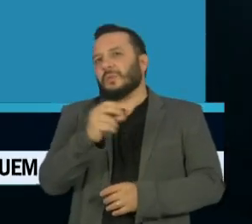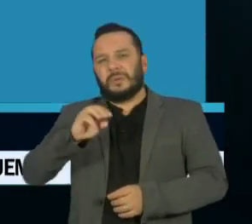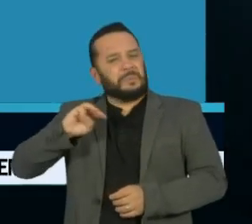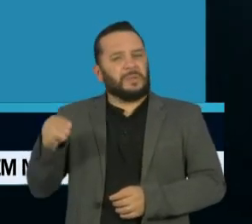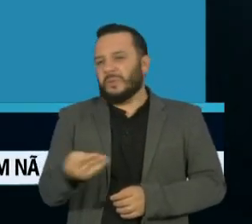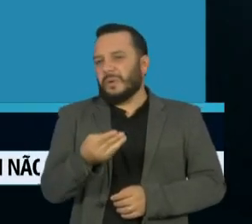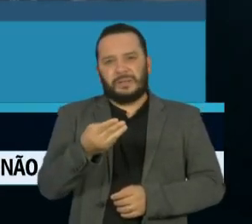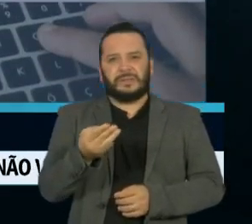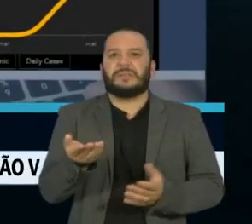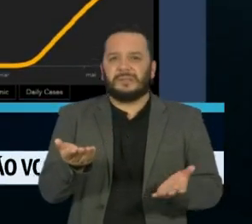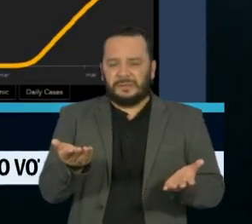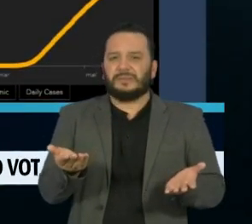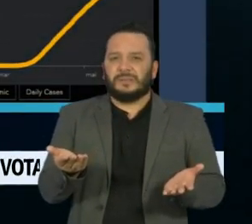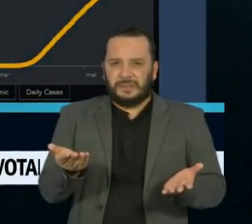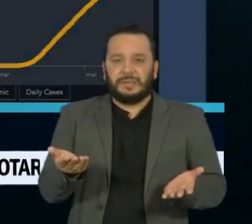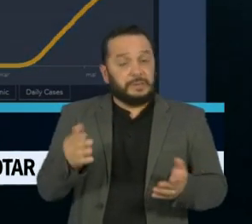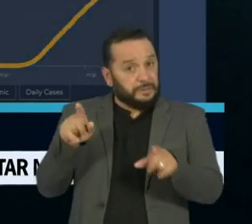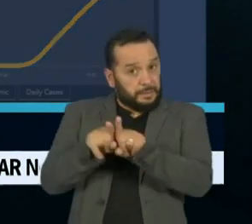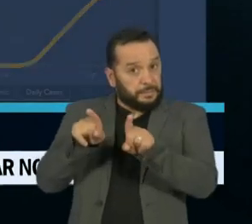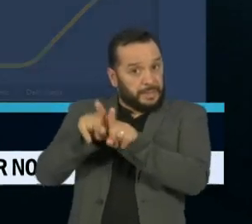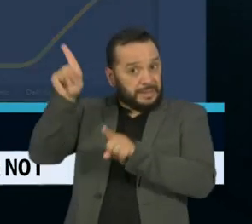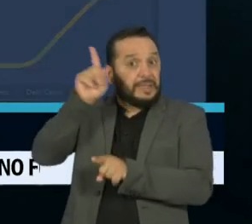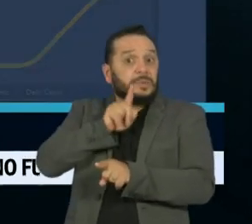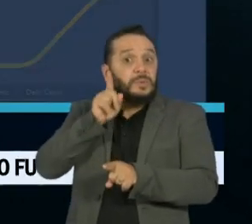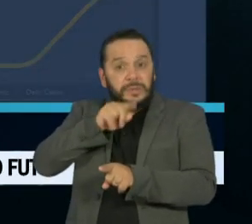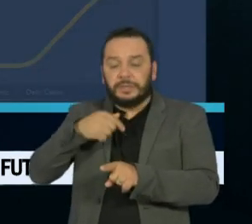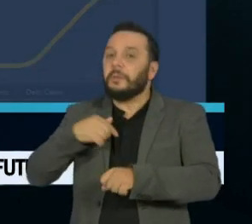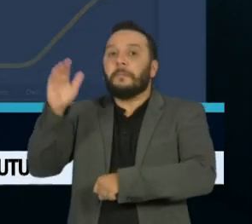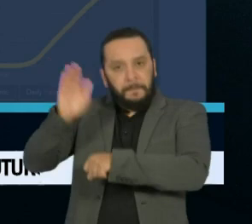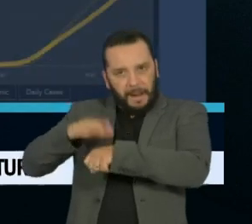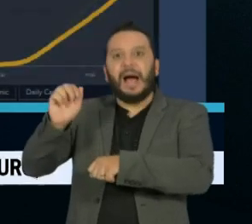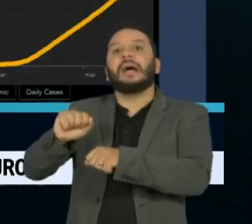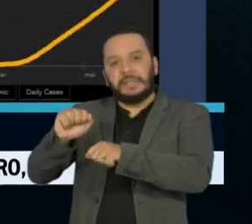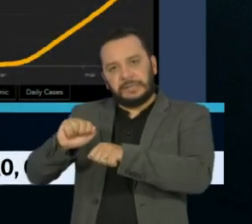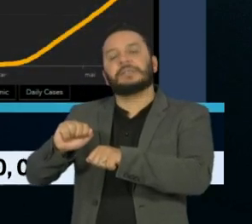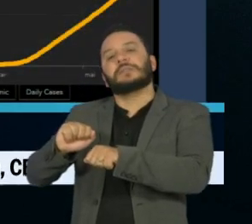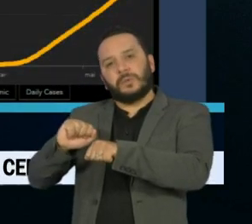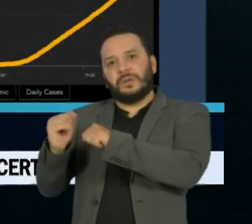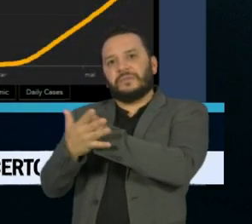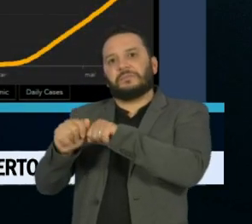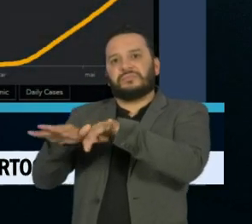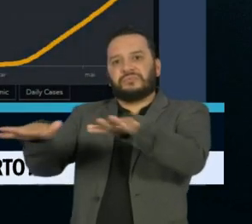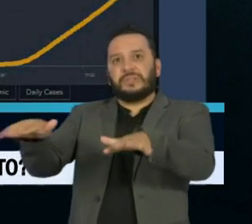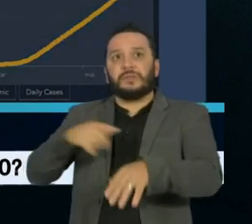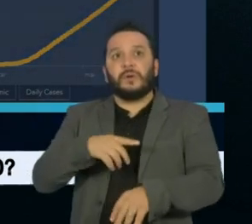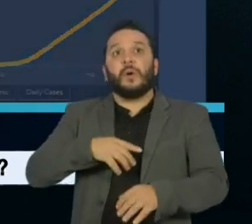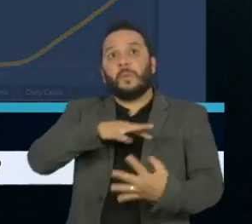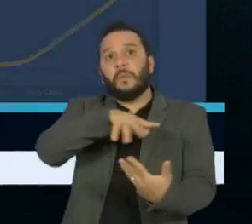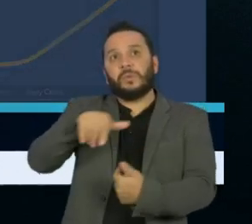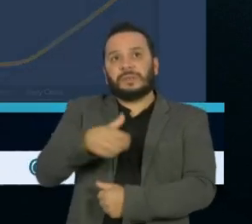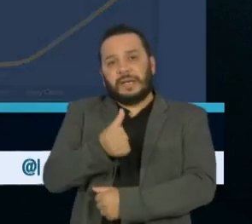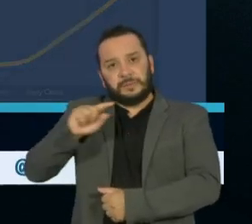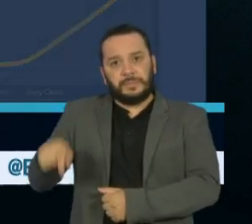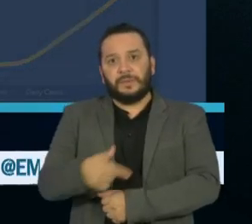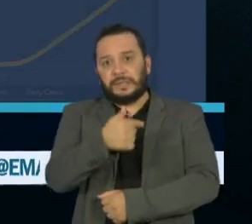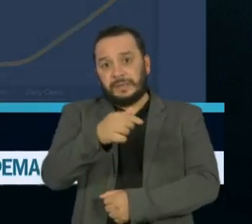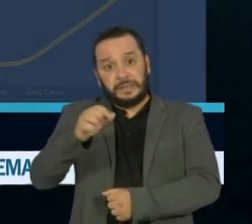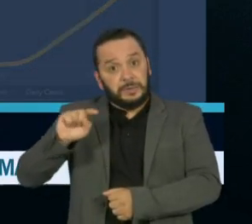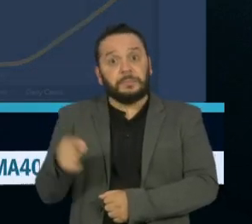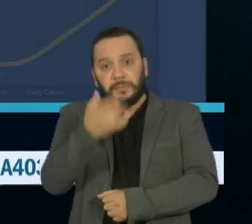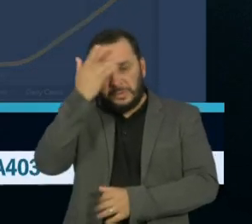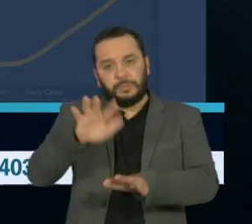Os Estados Unidos ainda são o país mais atingido pela pandemia. No mundo, são 6,7 milhões de